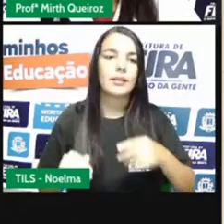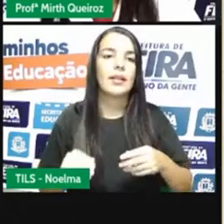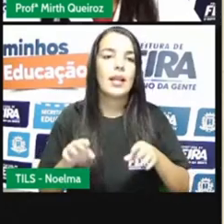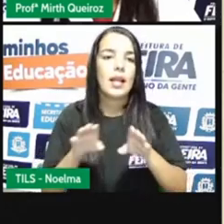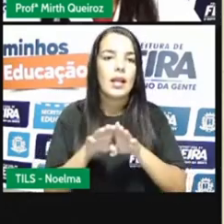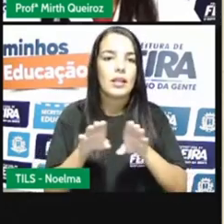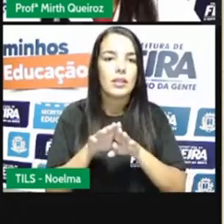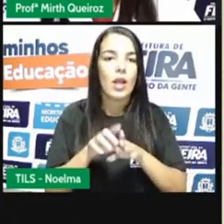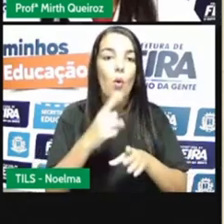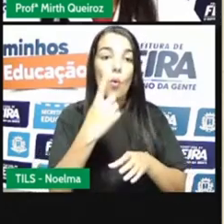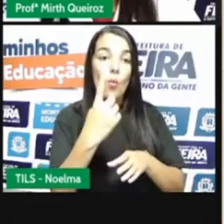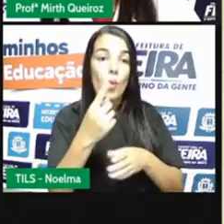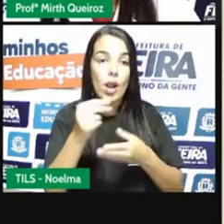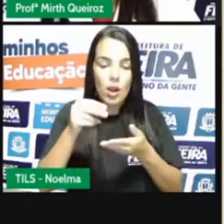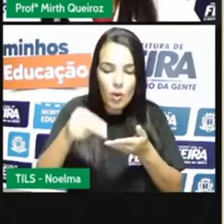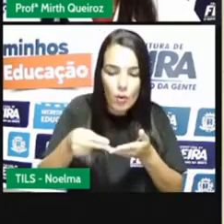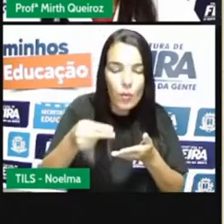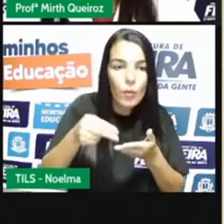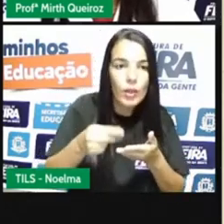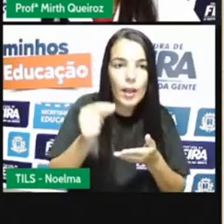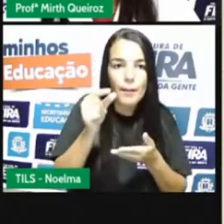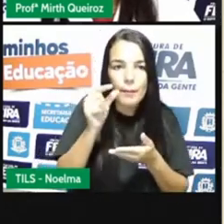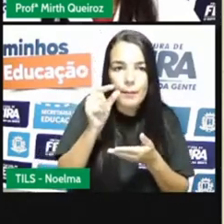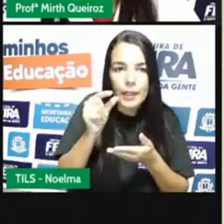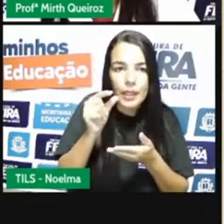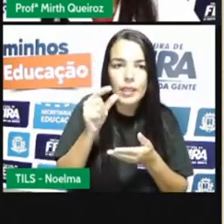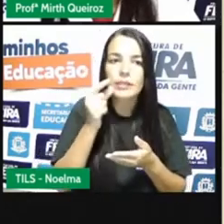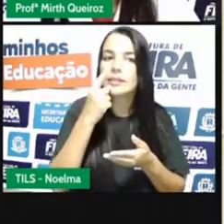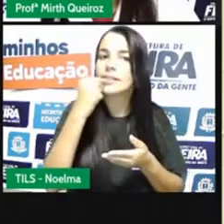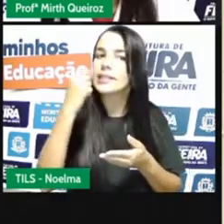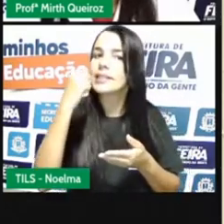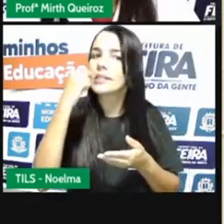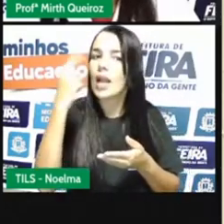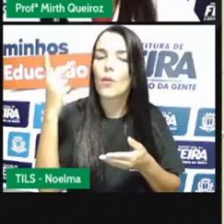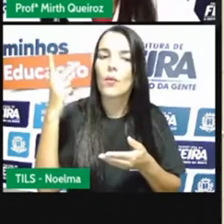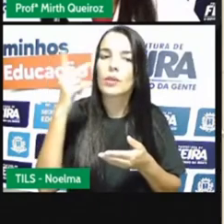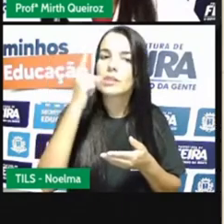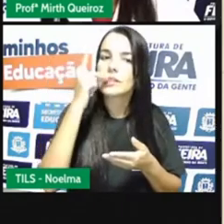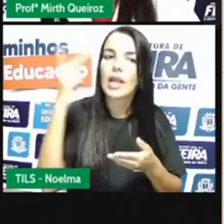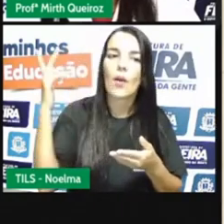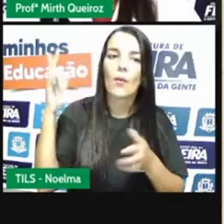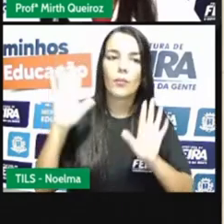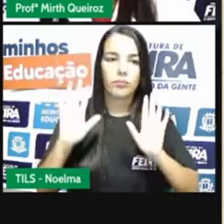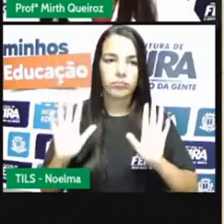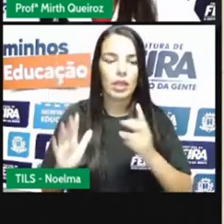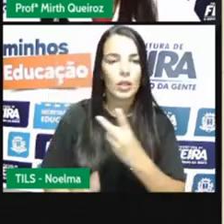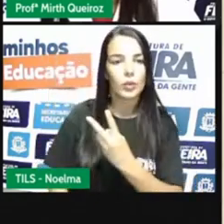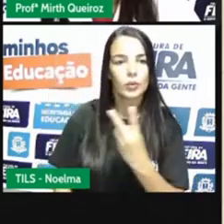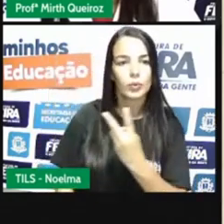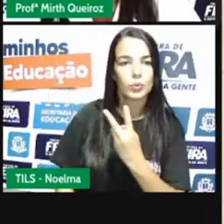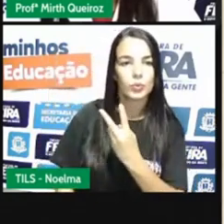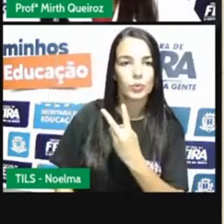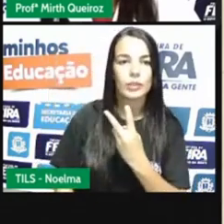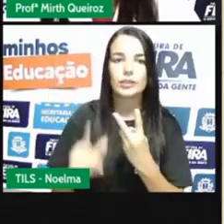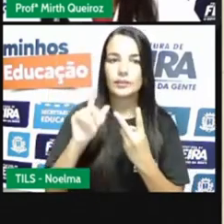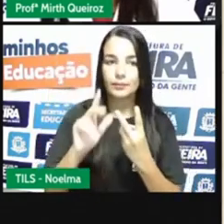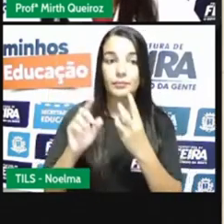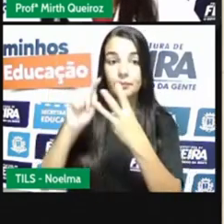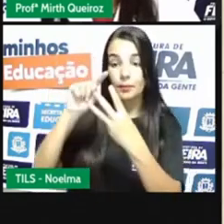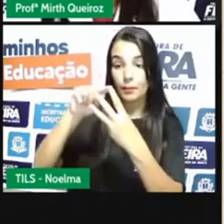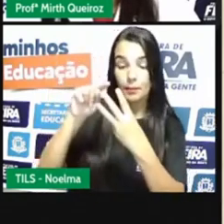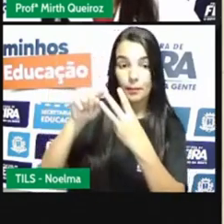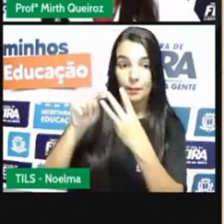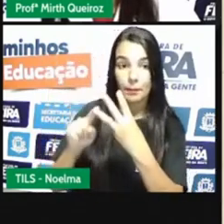de sal, que é 3,5 gramas, menos sal, mais açúcar, né? Aqui nós temos uma